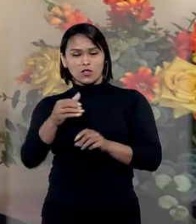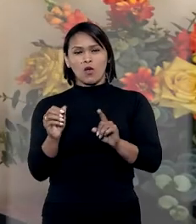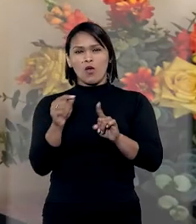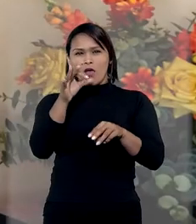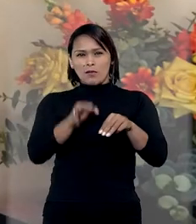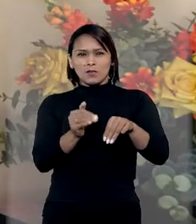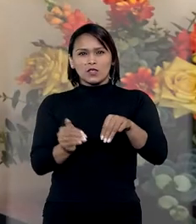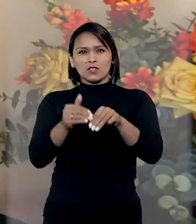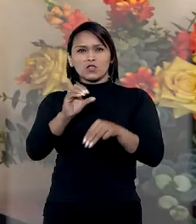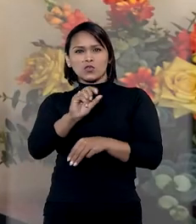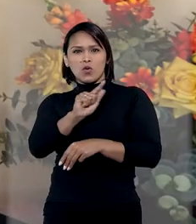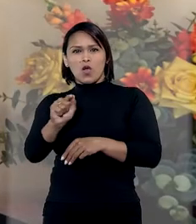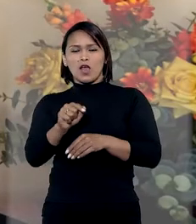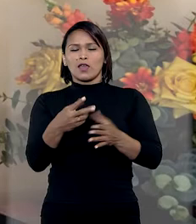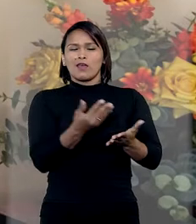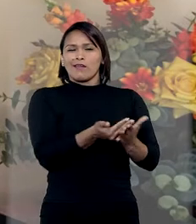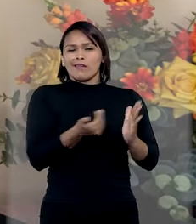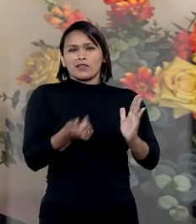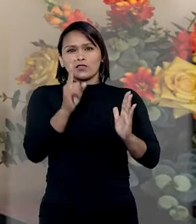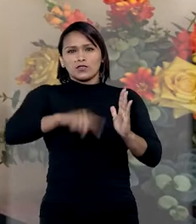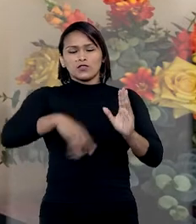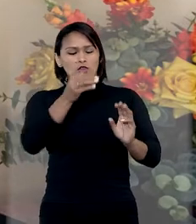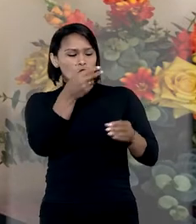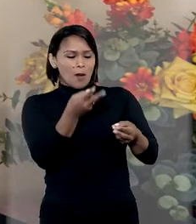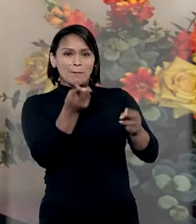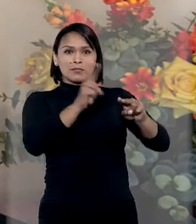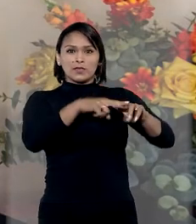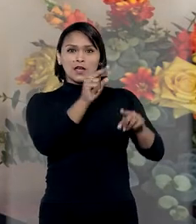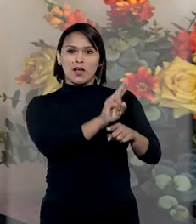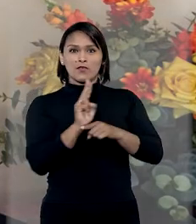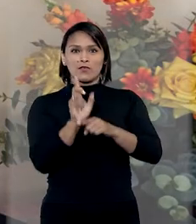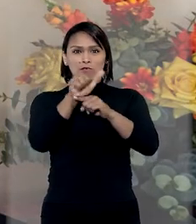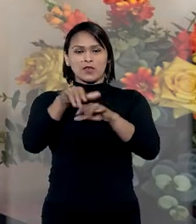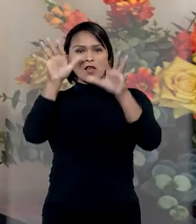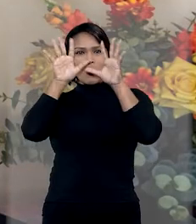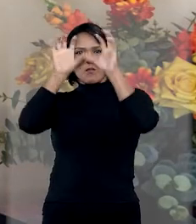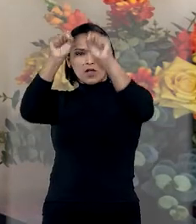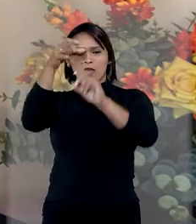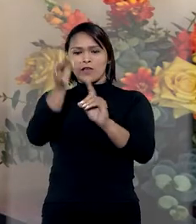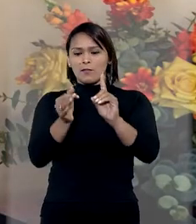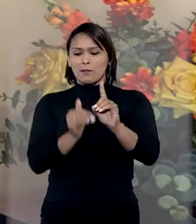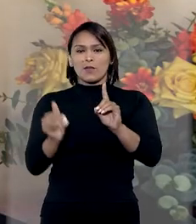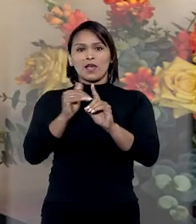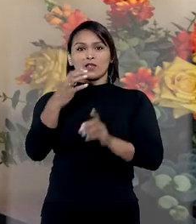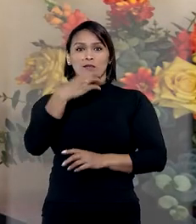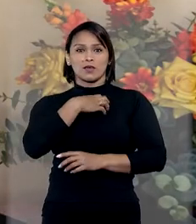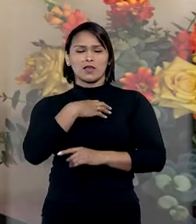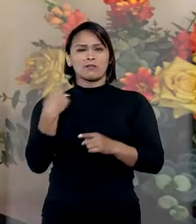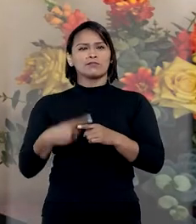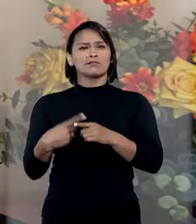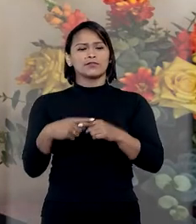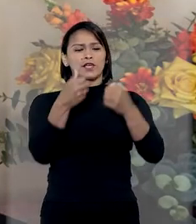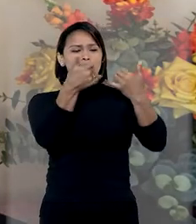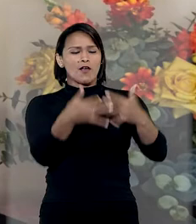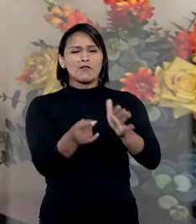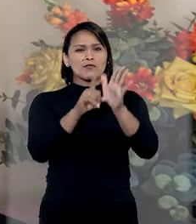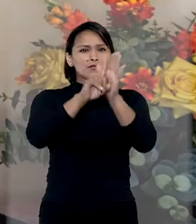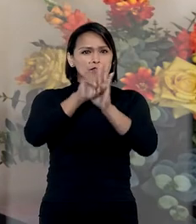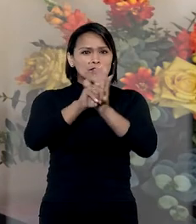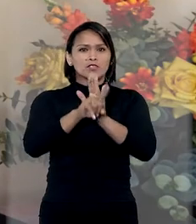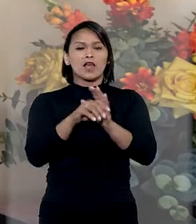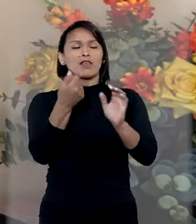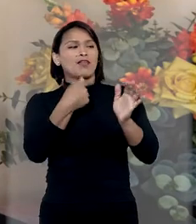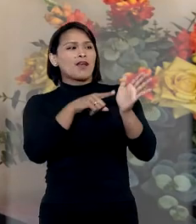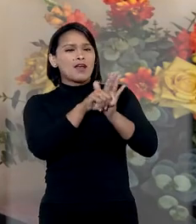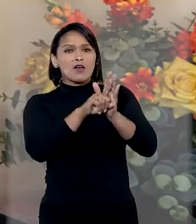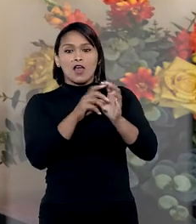Justiça, Og Fernandes, revogou a prisão preventiva de uma desembargadora do Tribunal de Justiça da Bahia, investigada na Operação Faroeste,